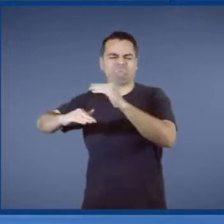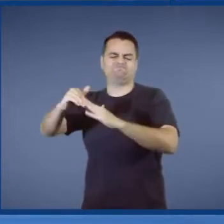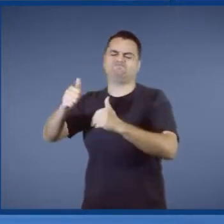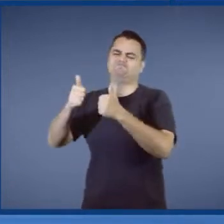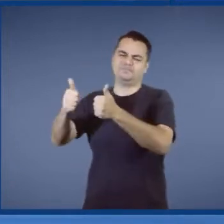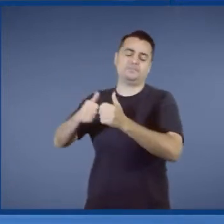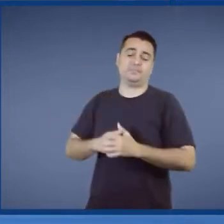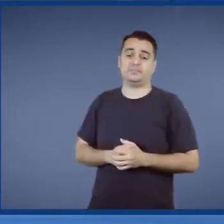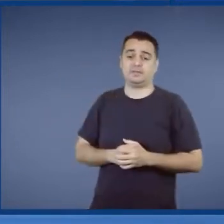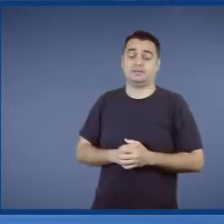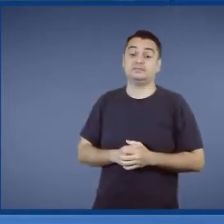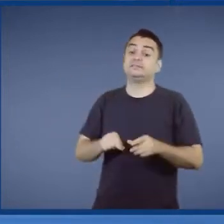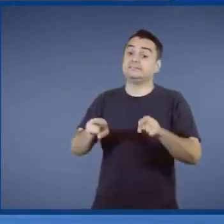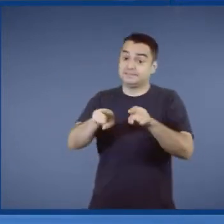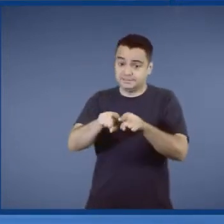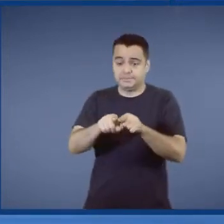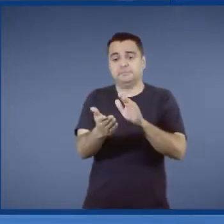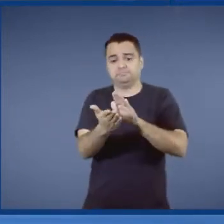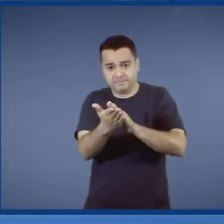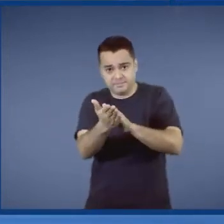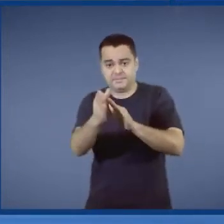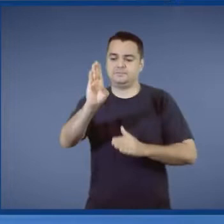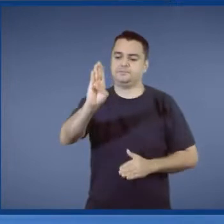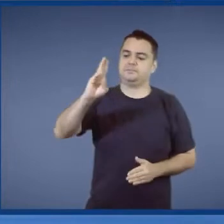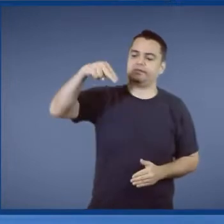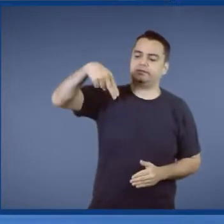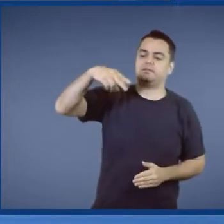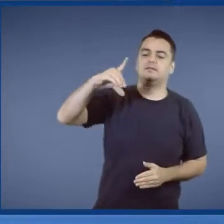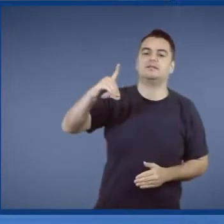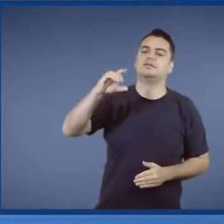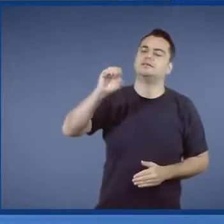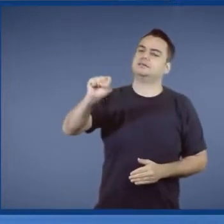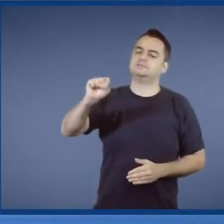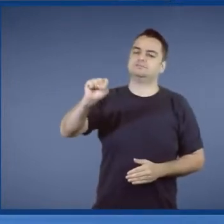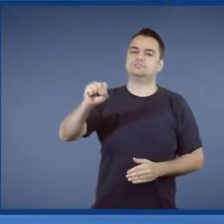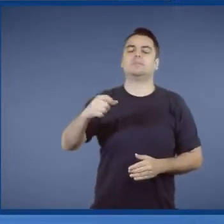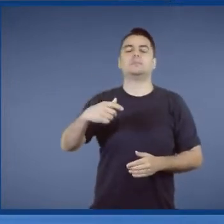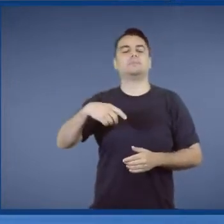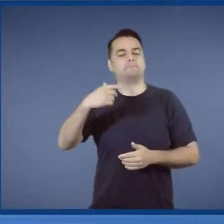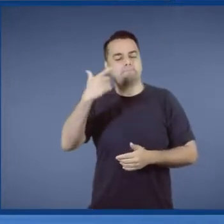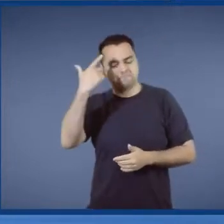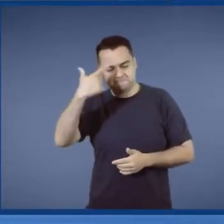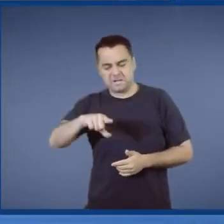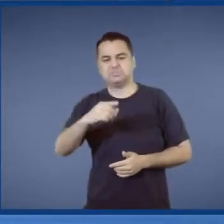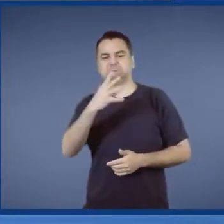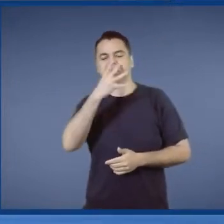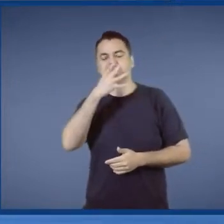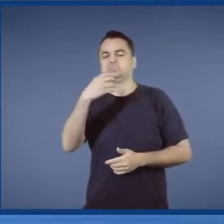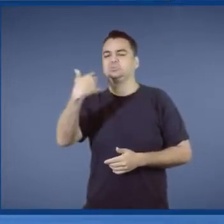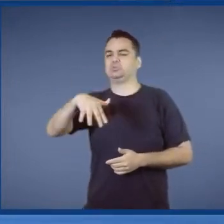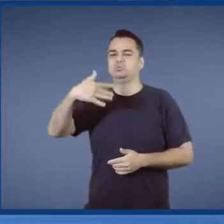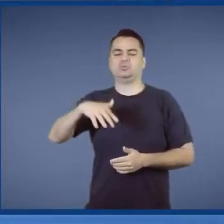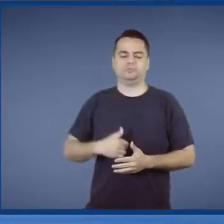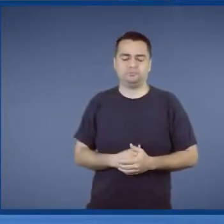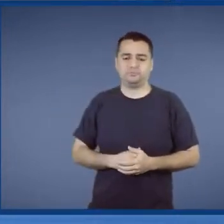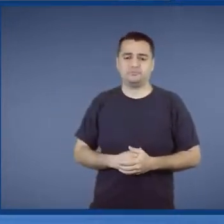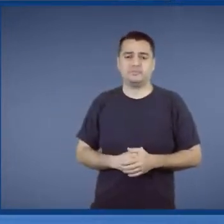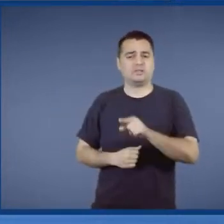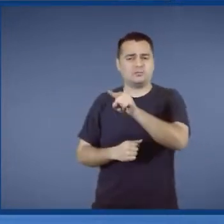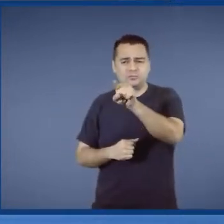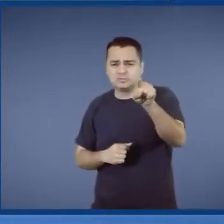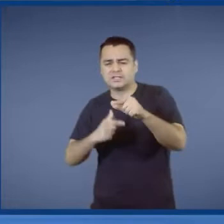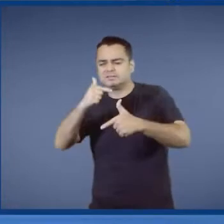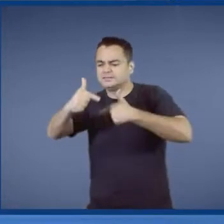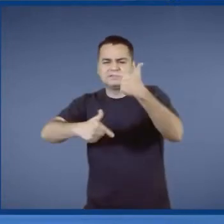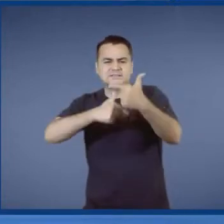o BNDES. BNDES, puxa vida, mais uma desestatização de quantas. Vocês continuam fazendo a